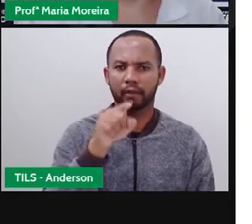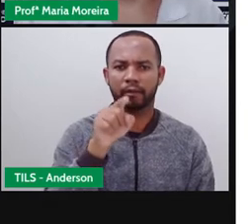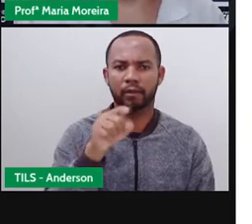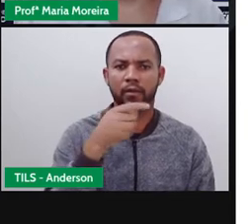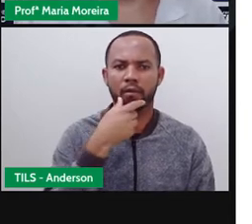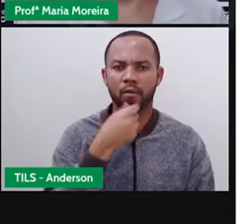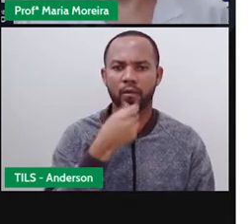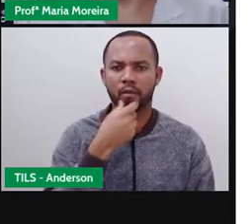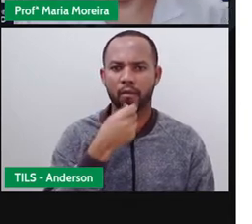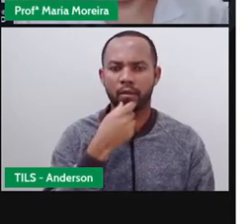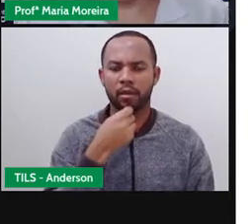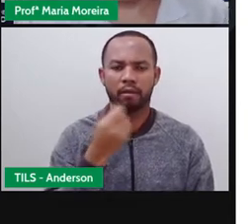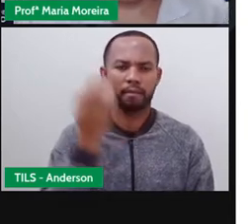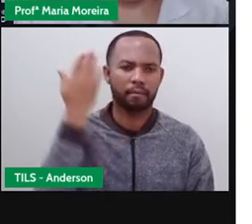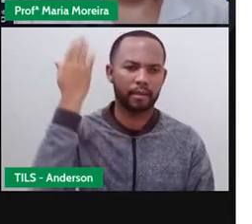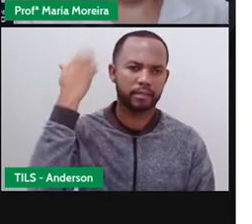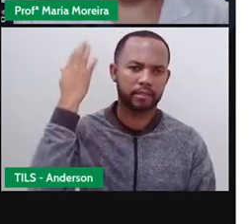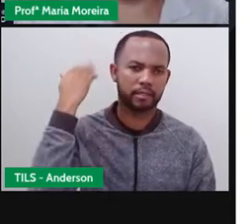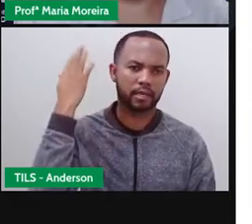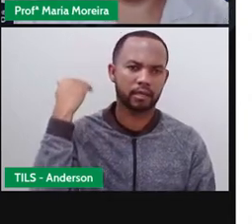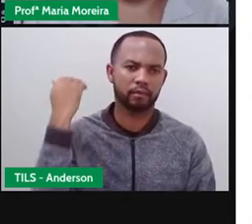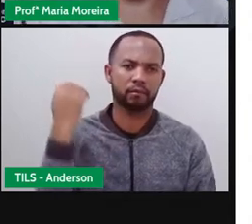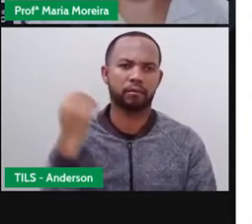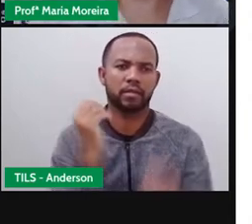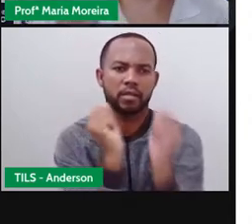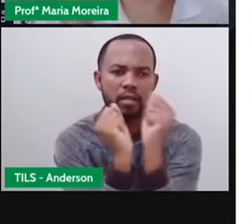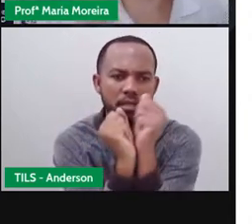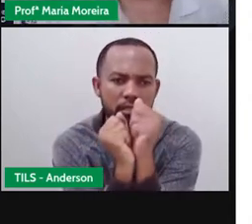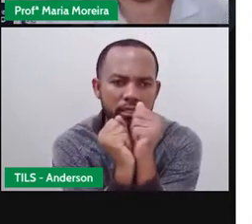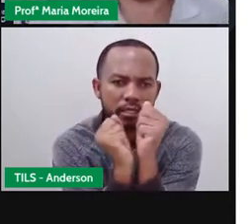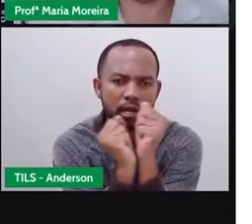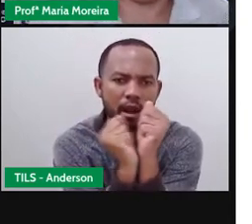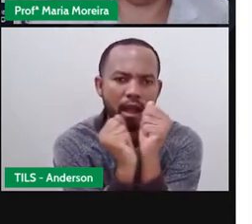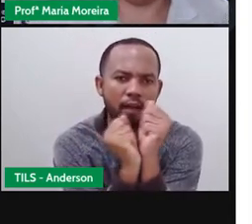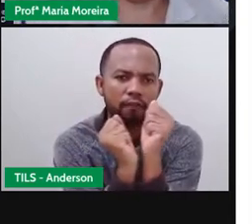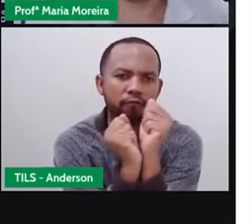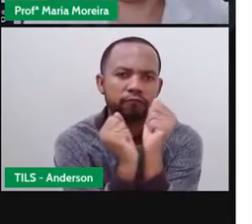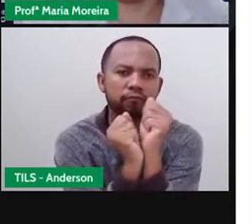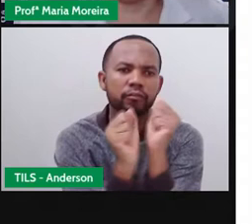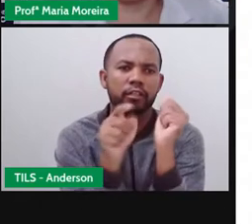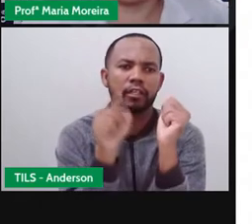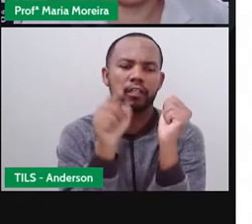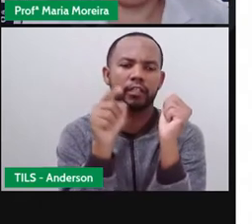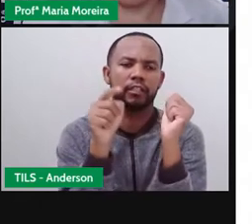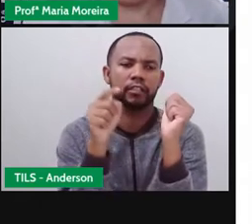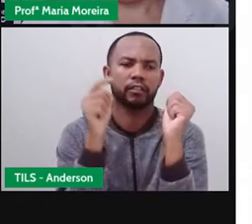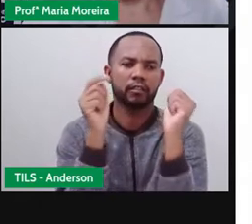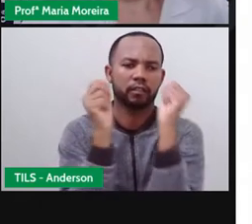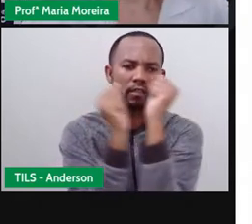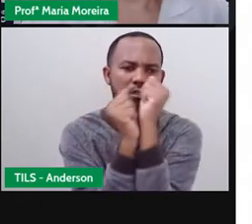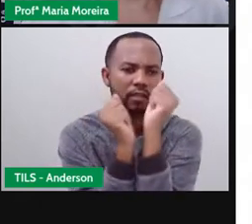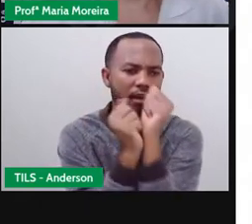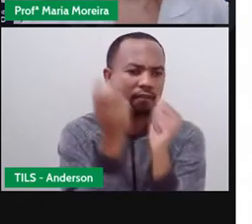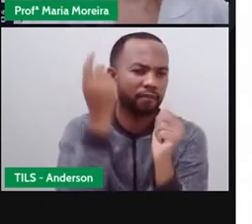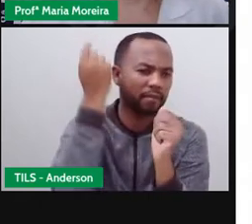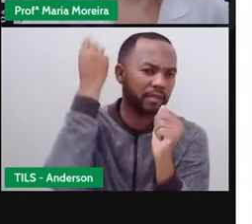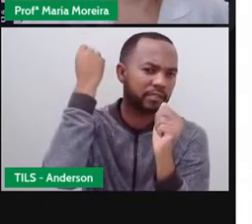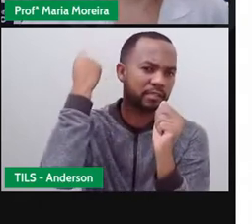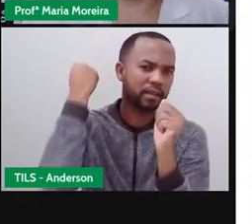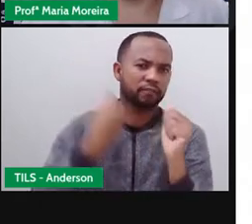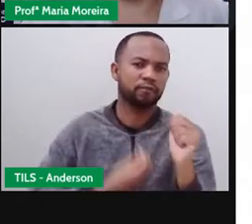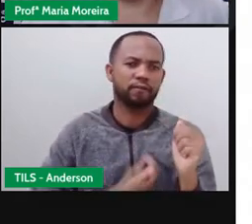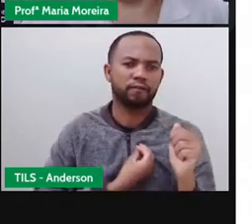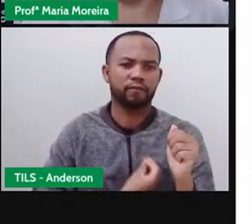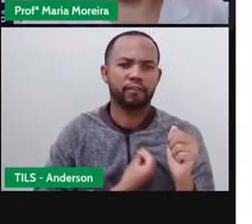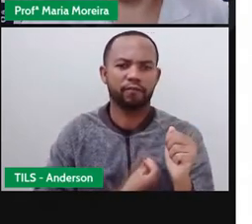foi o quê? Um escravo grego. Olha só, o cara era um escravo, né? Um escravo grego, né? Que viveu